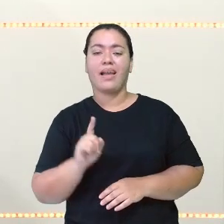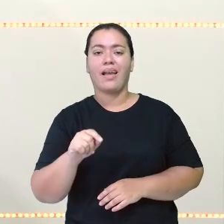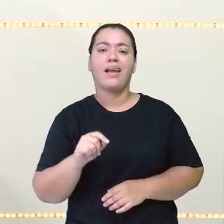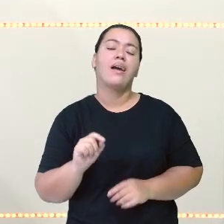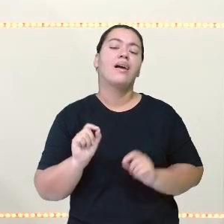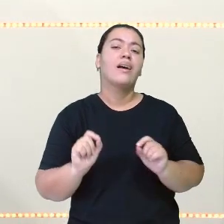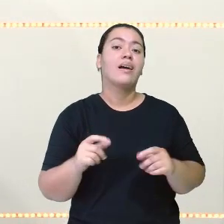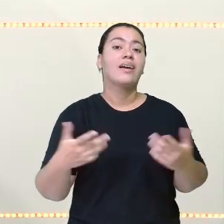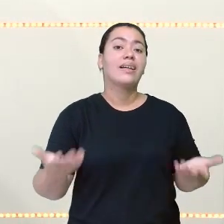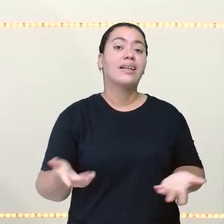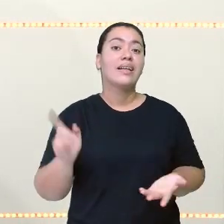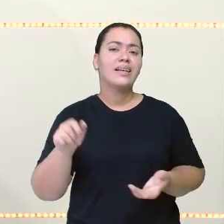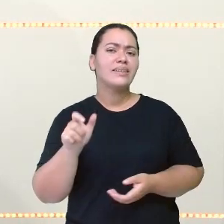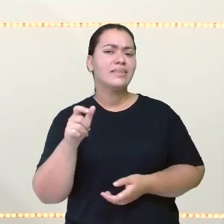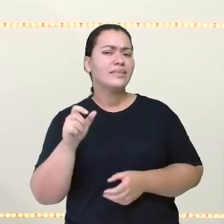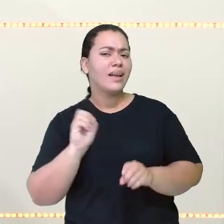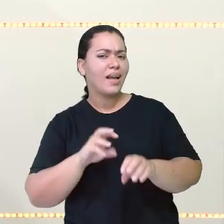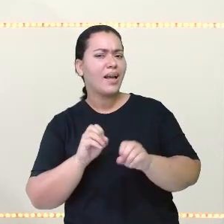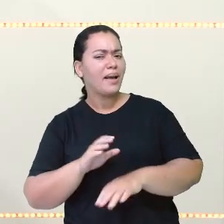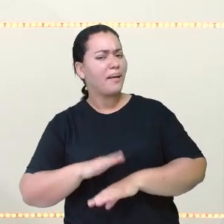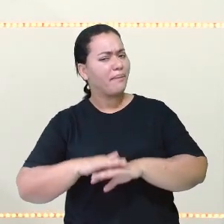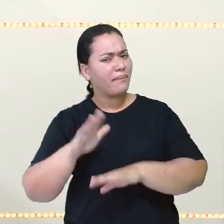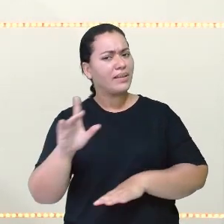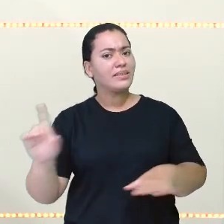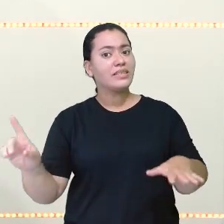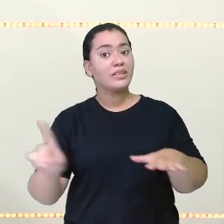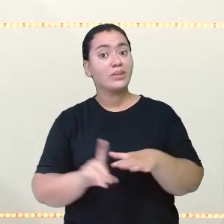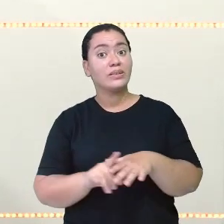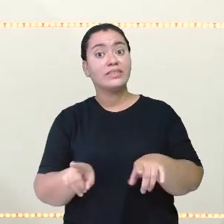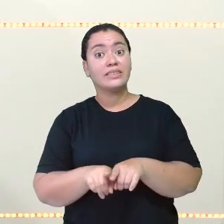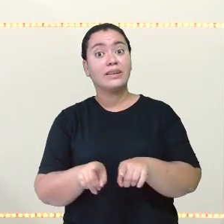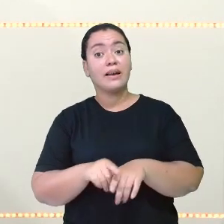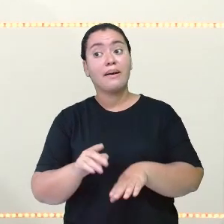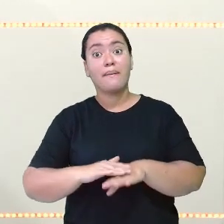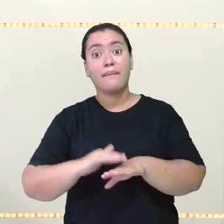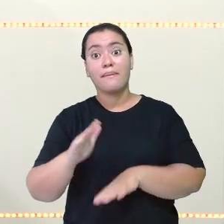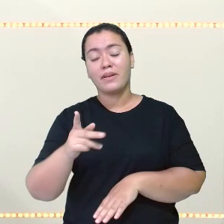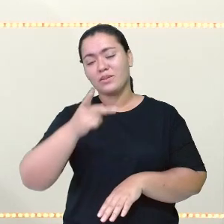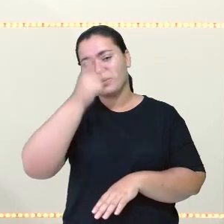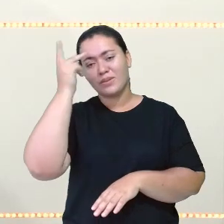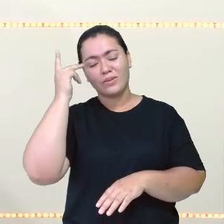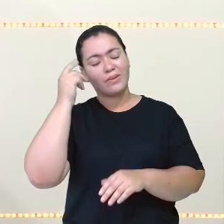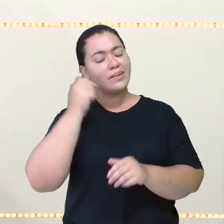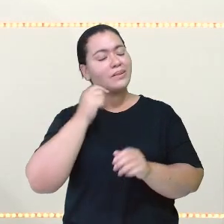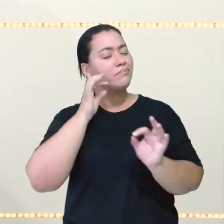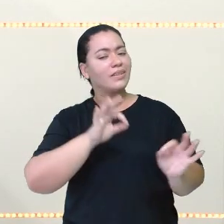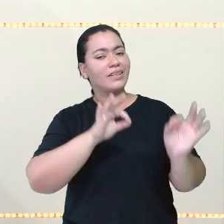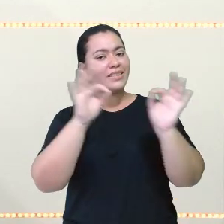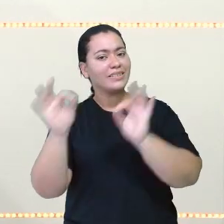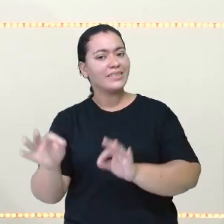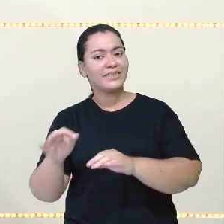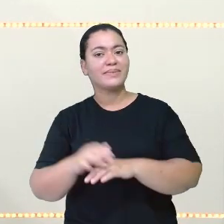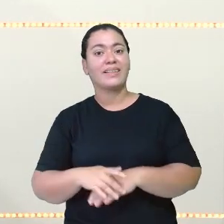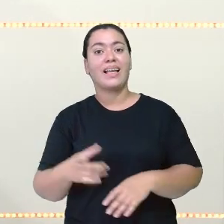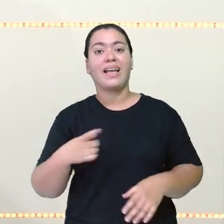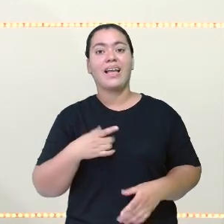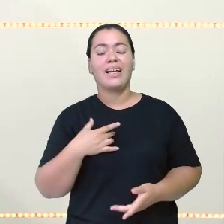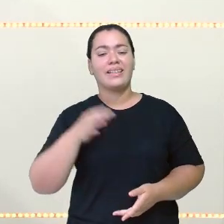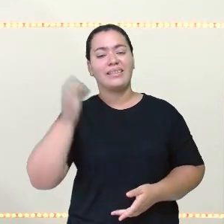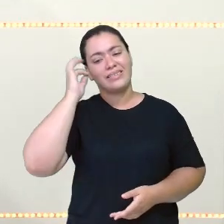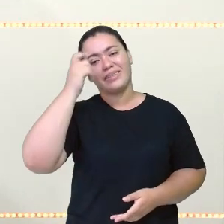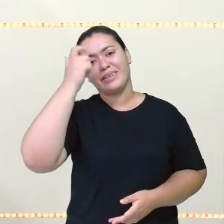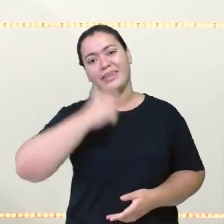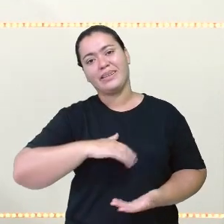essa aula pode se tornar mais inclusiva e muito mais pessoas acompanhar. Então nós temos aqui no estúdio a intérprete